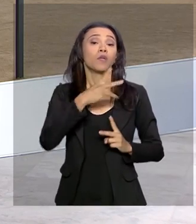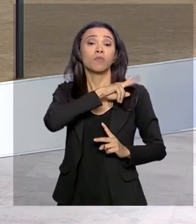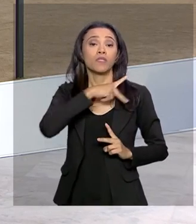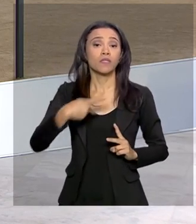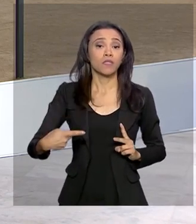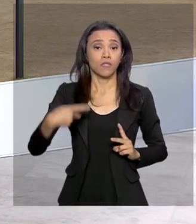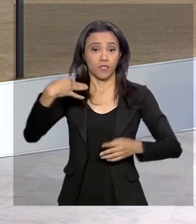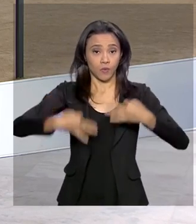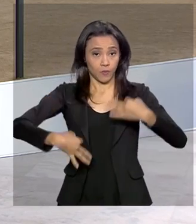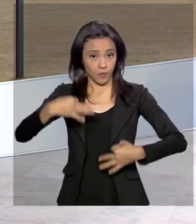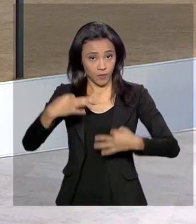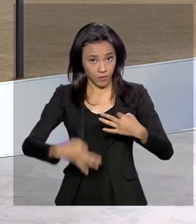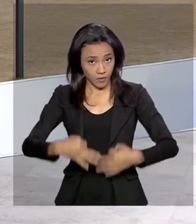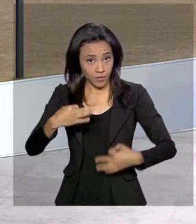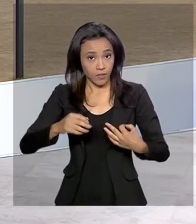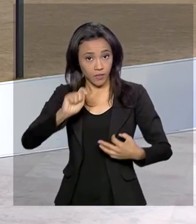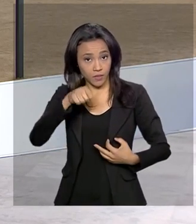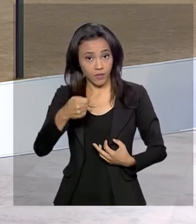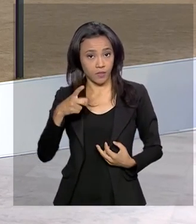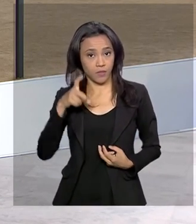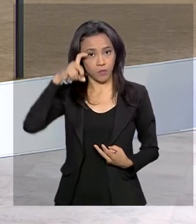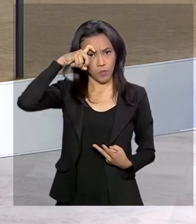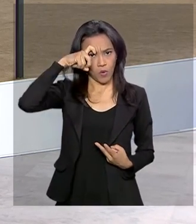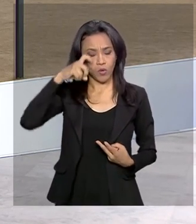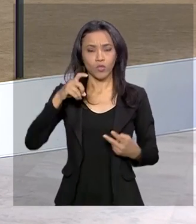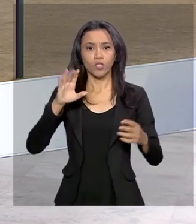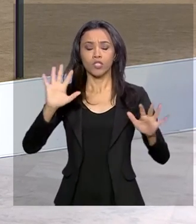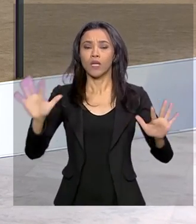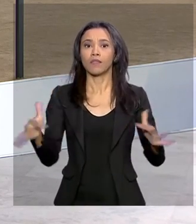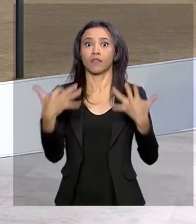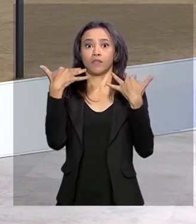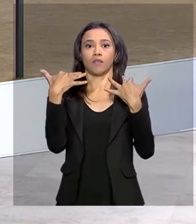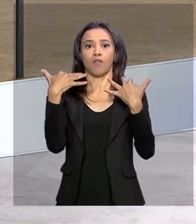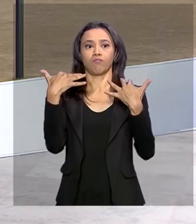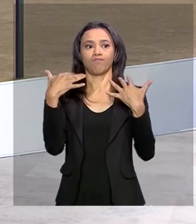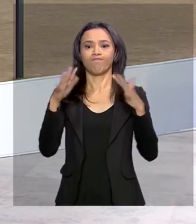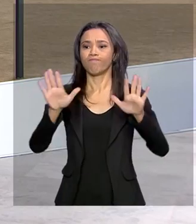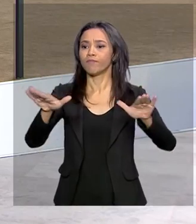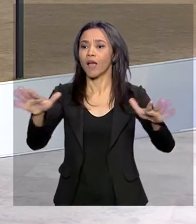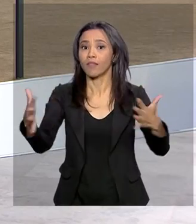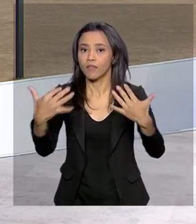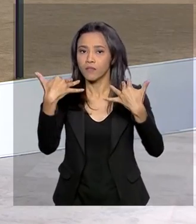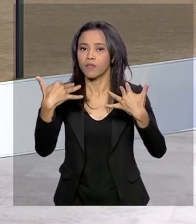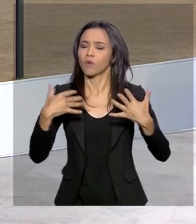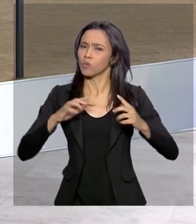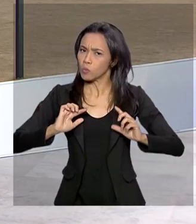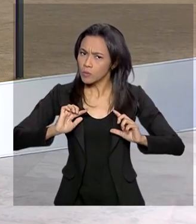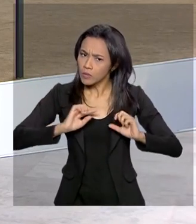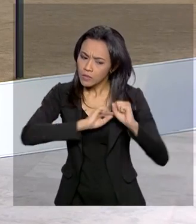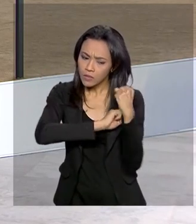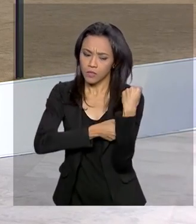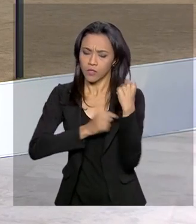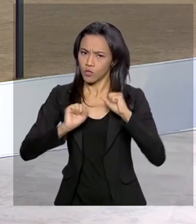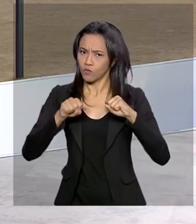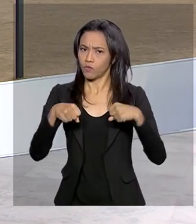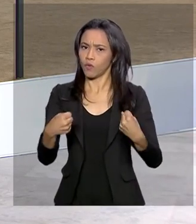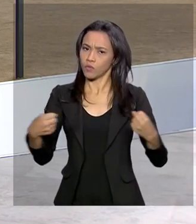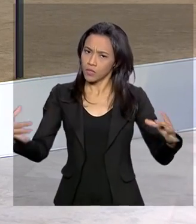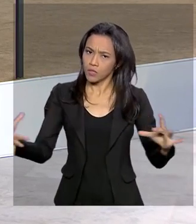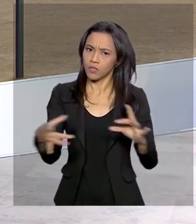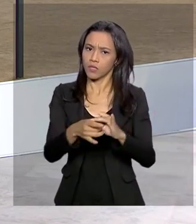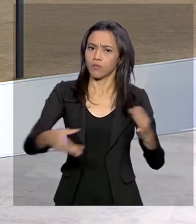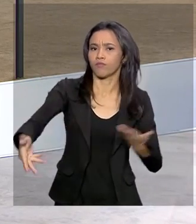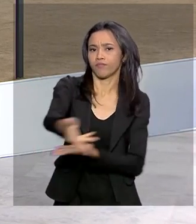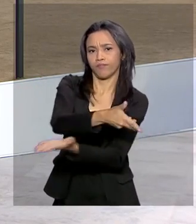e Segurança Pública, Sérgio Moro, chamaram a atenção, lembraram que o esforço tem que ser conjunto. Vamos